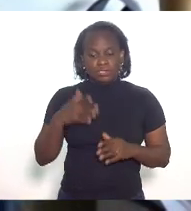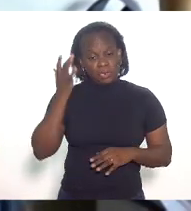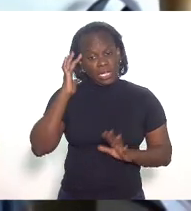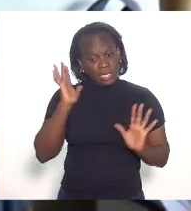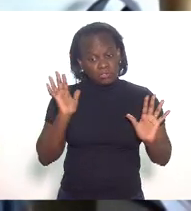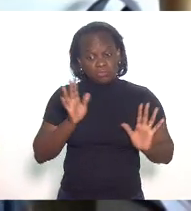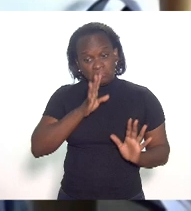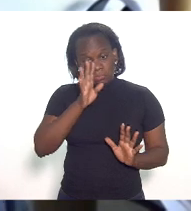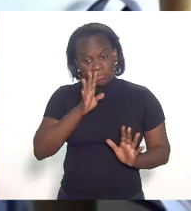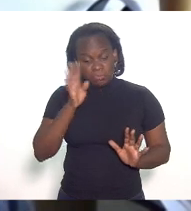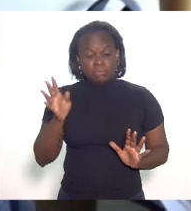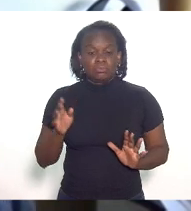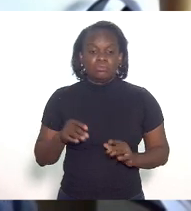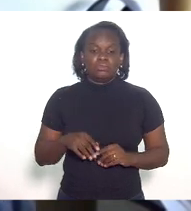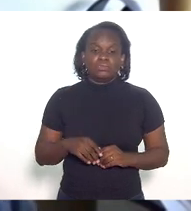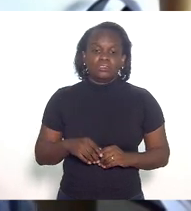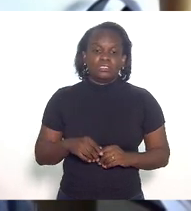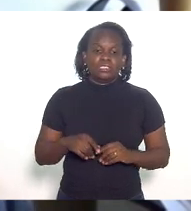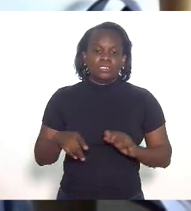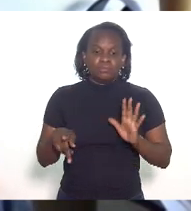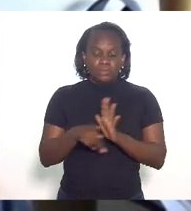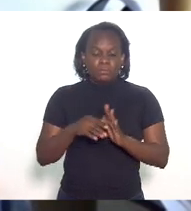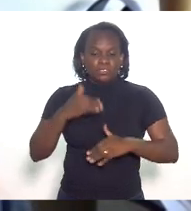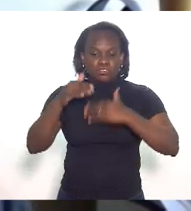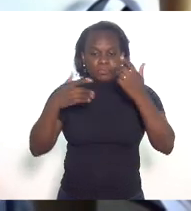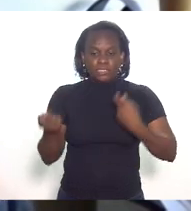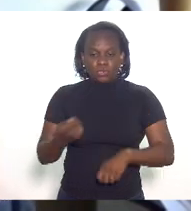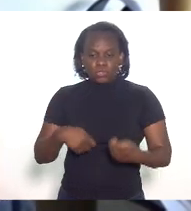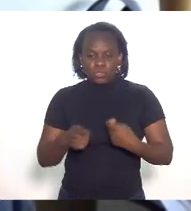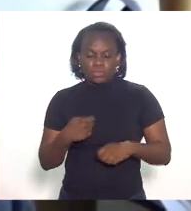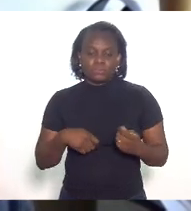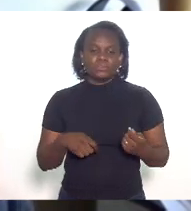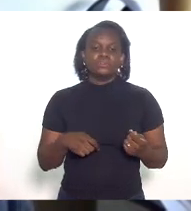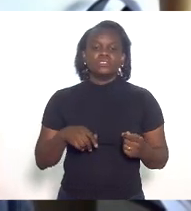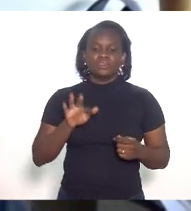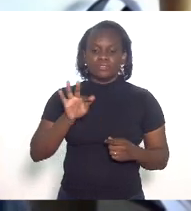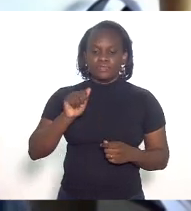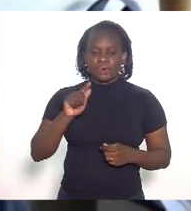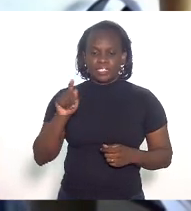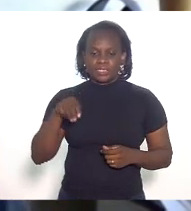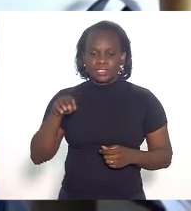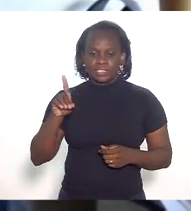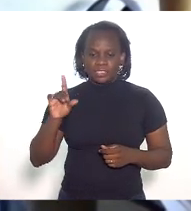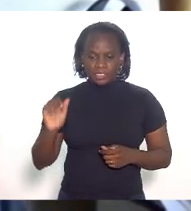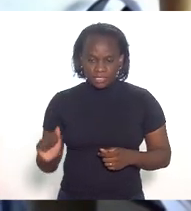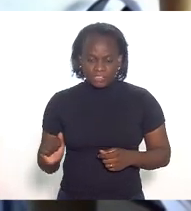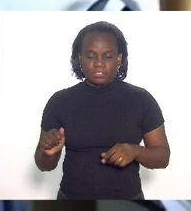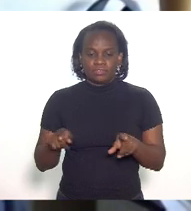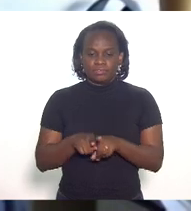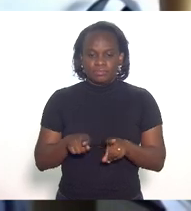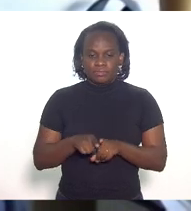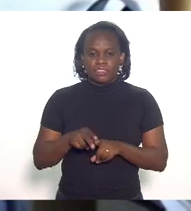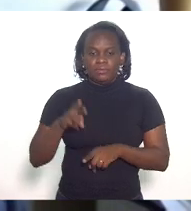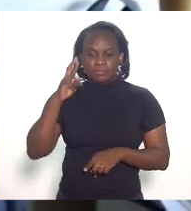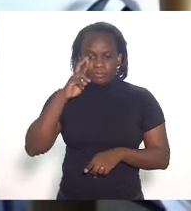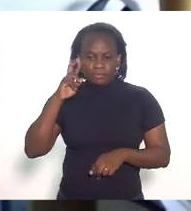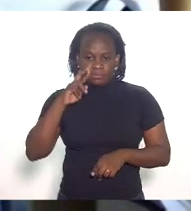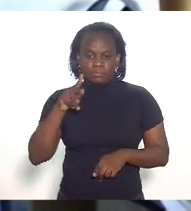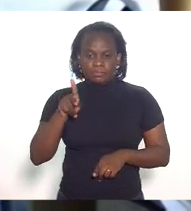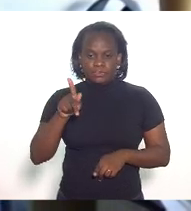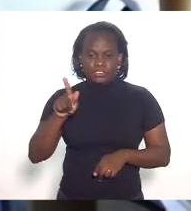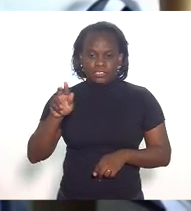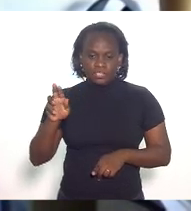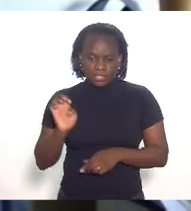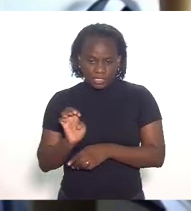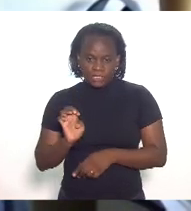entre o desenvolvimento econômico a Fazenda e a Procuradoria Geral do